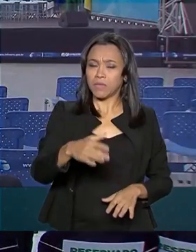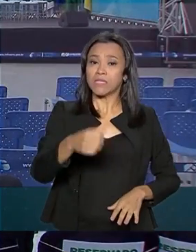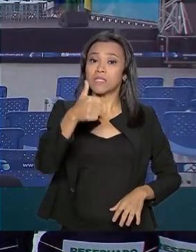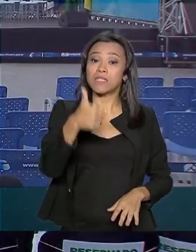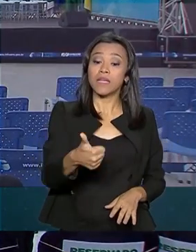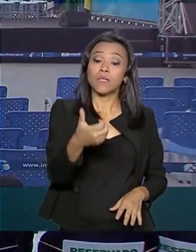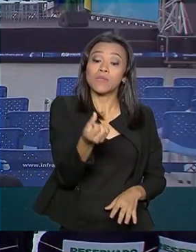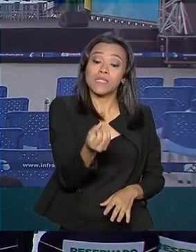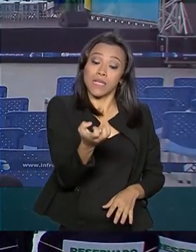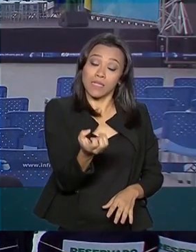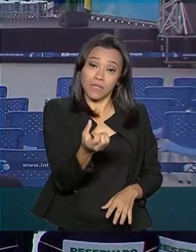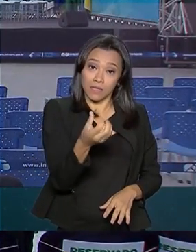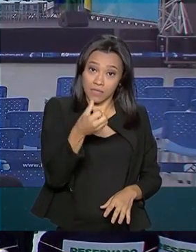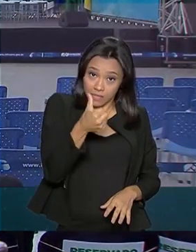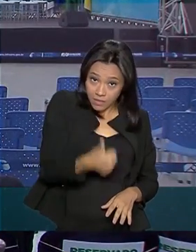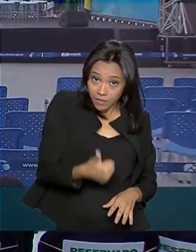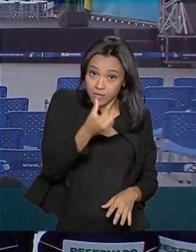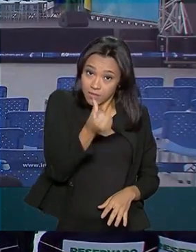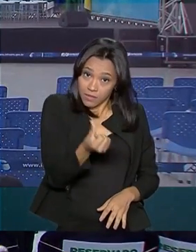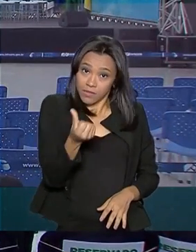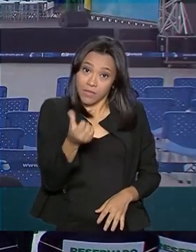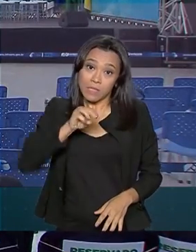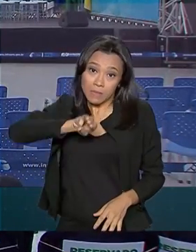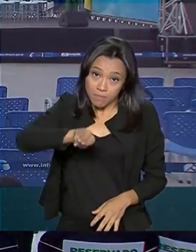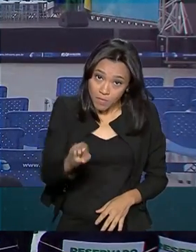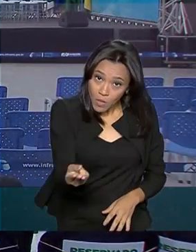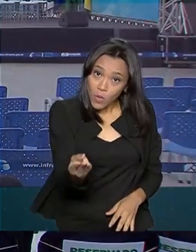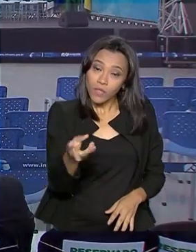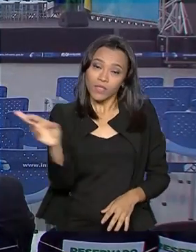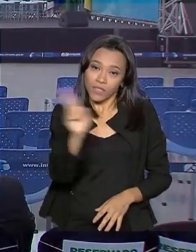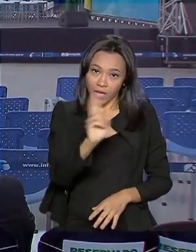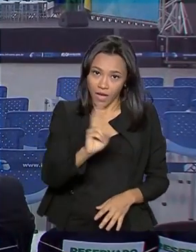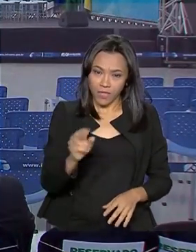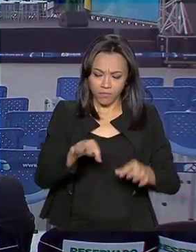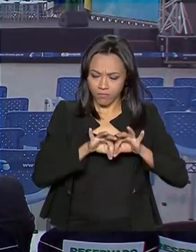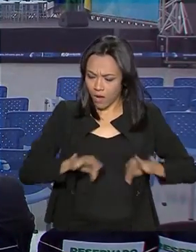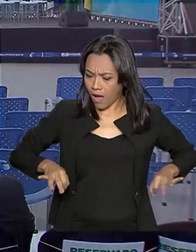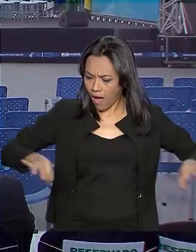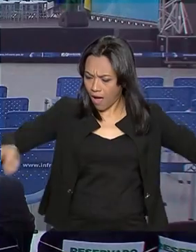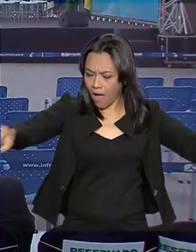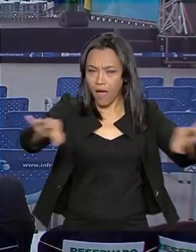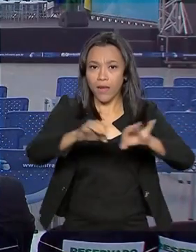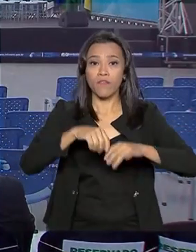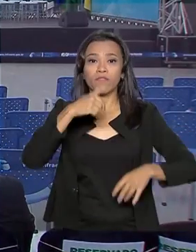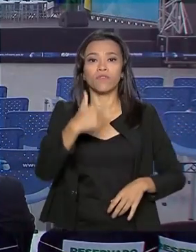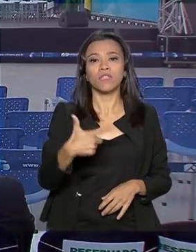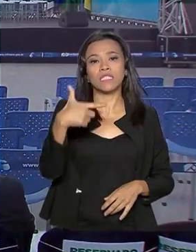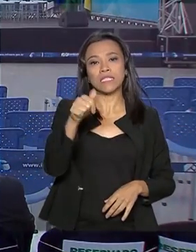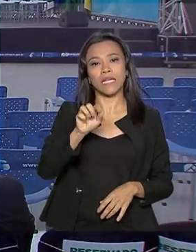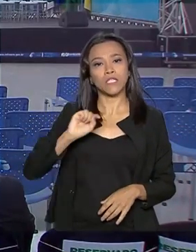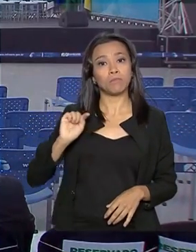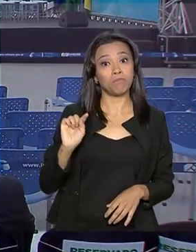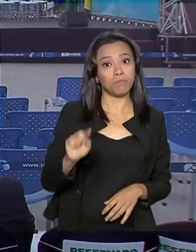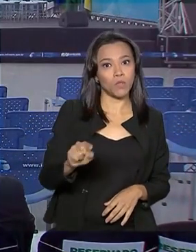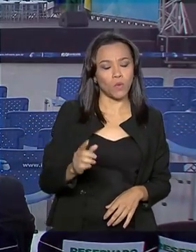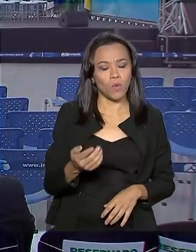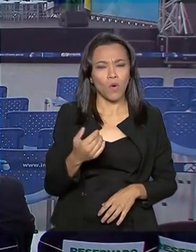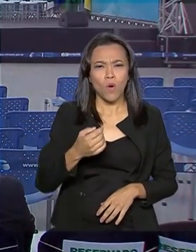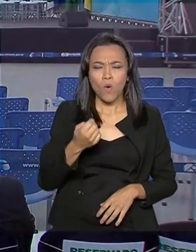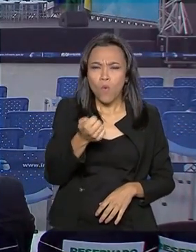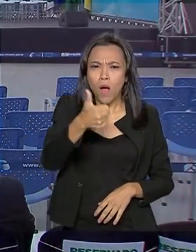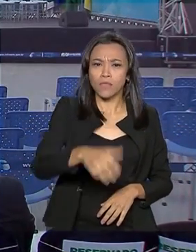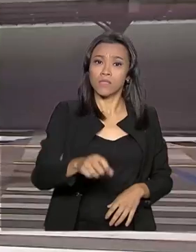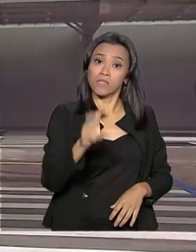166 milhões de reais. O terminal tem uma área de 27 mil metros quadrados, quase cinco vezes